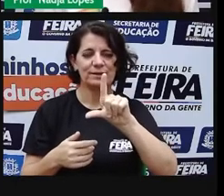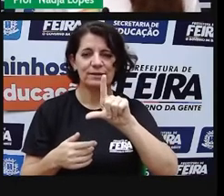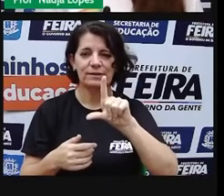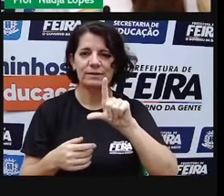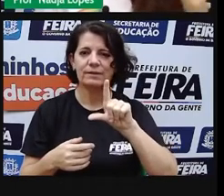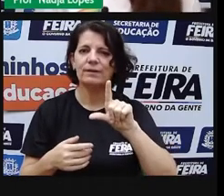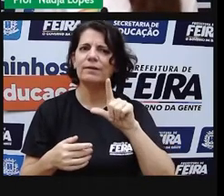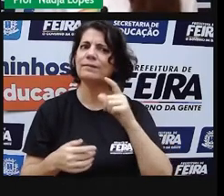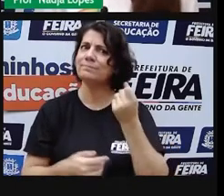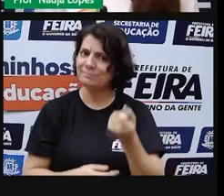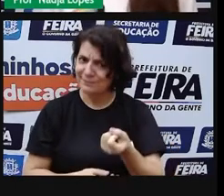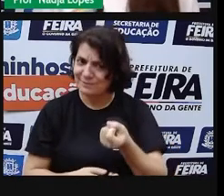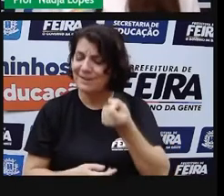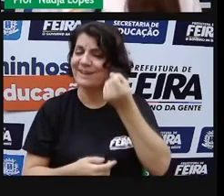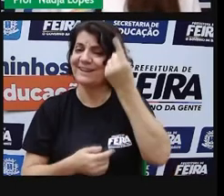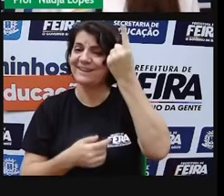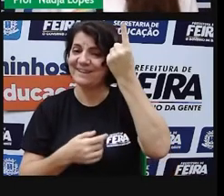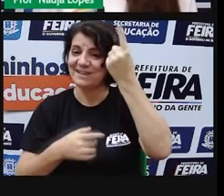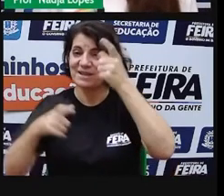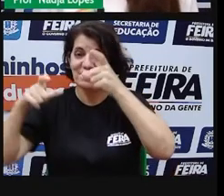caso curioso.